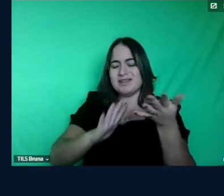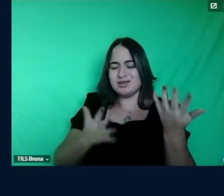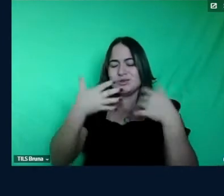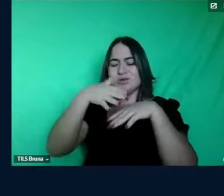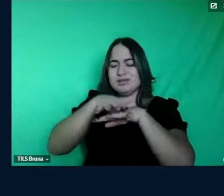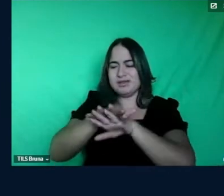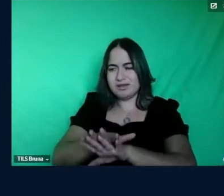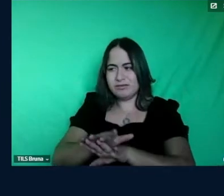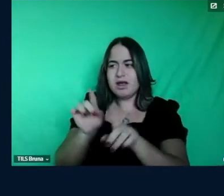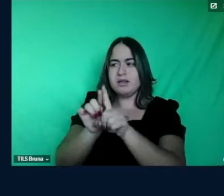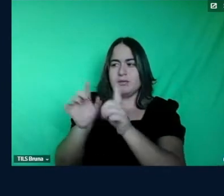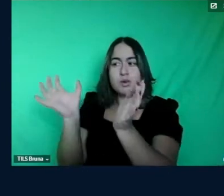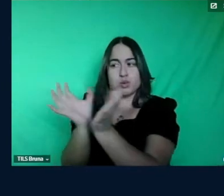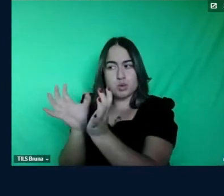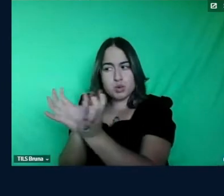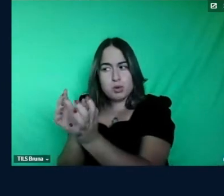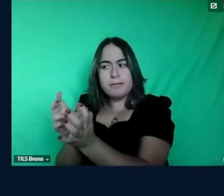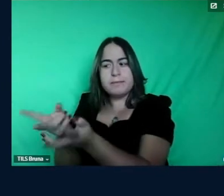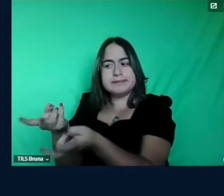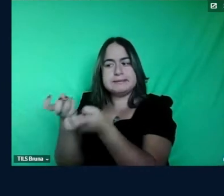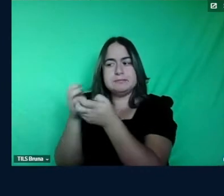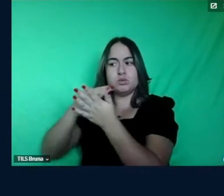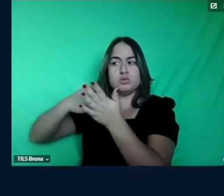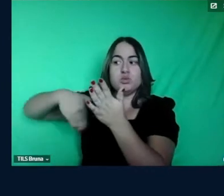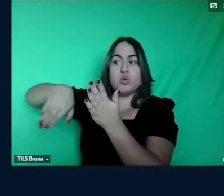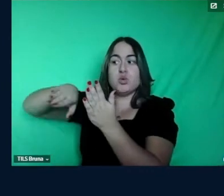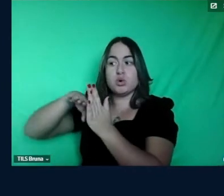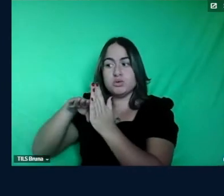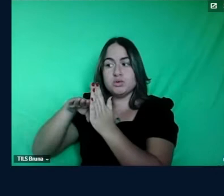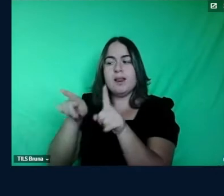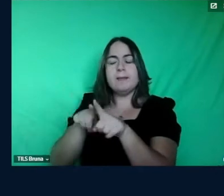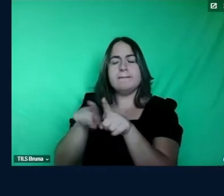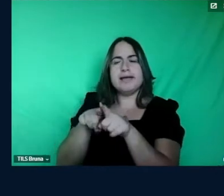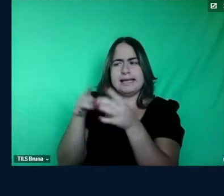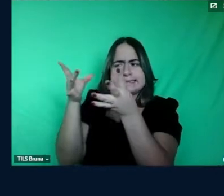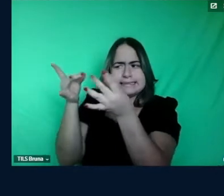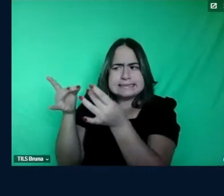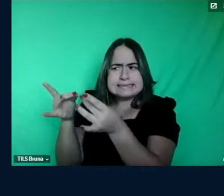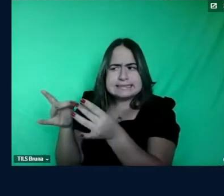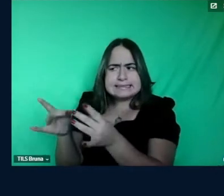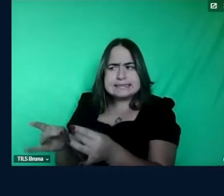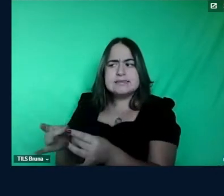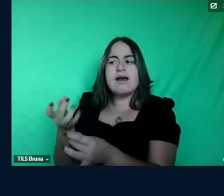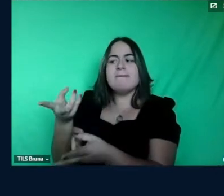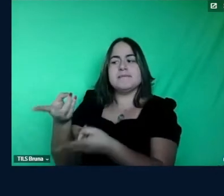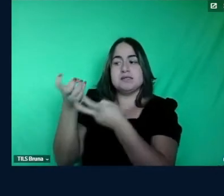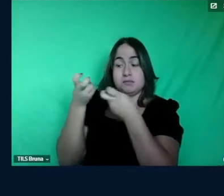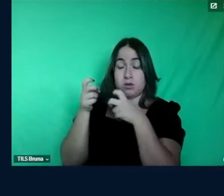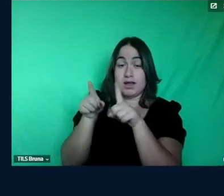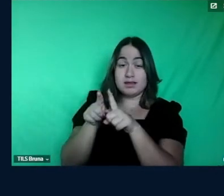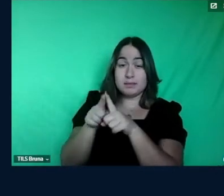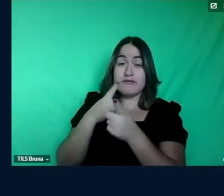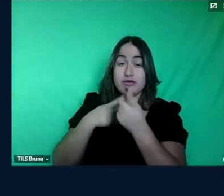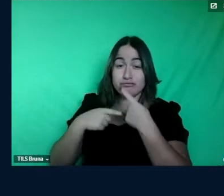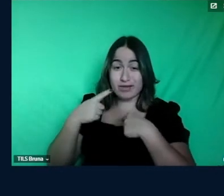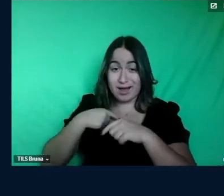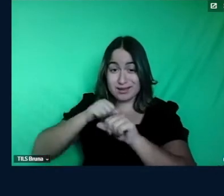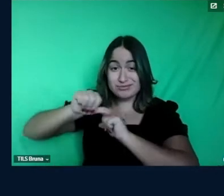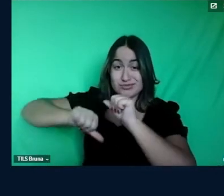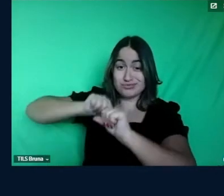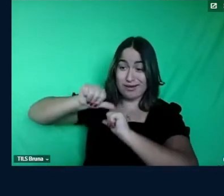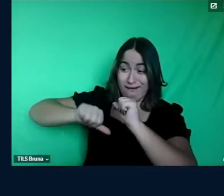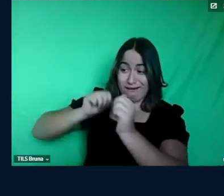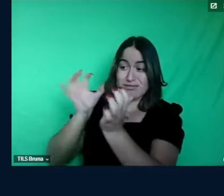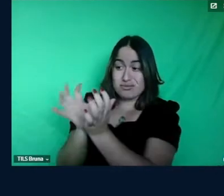um todo reconheceu especificidades ela tem vontade de transformação coletiva ela fez uma reflexão em conjunto